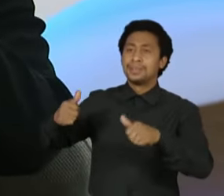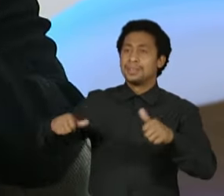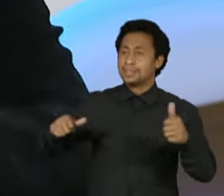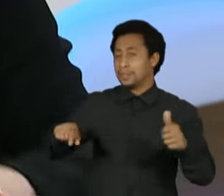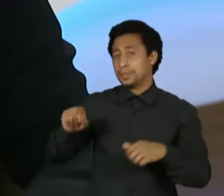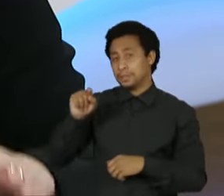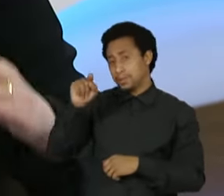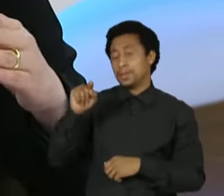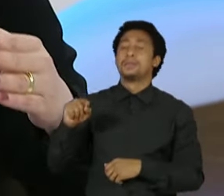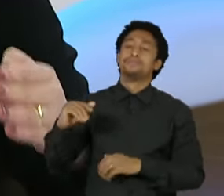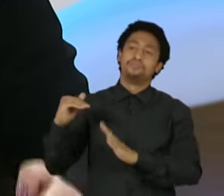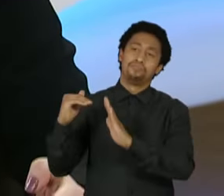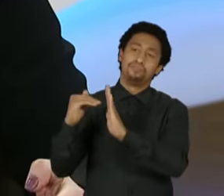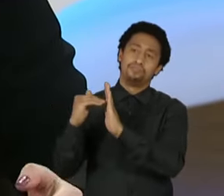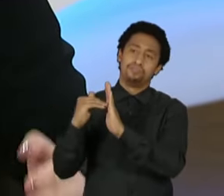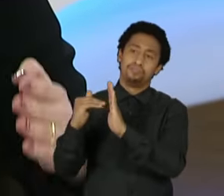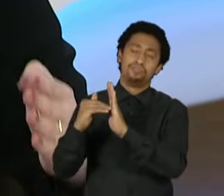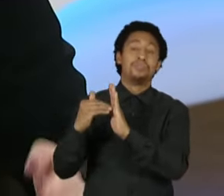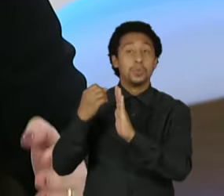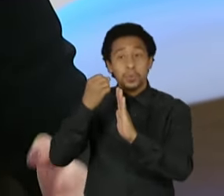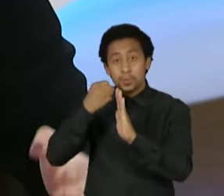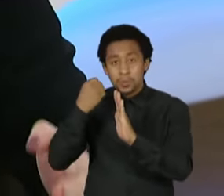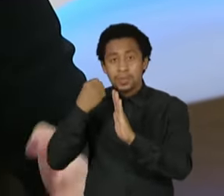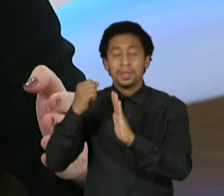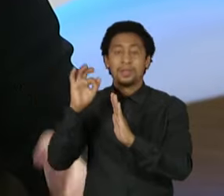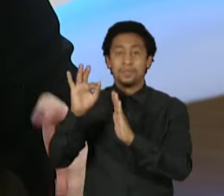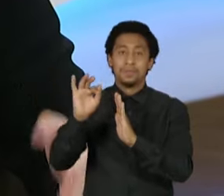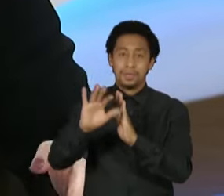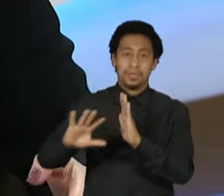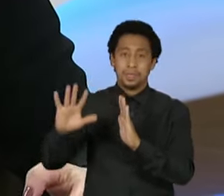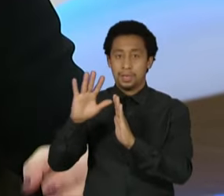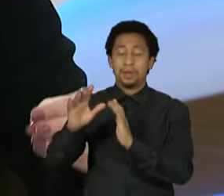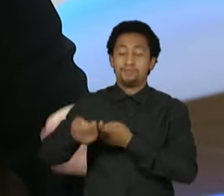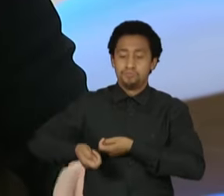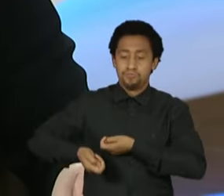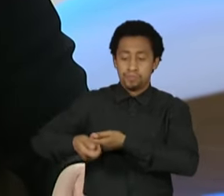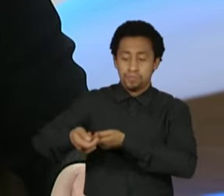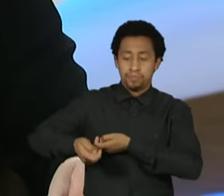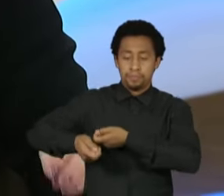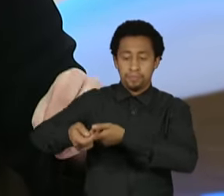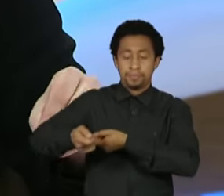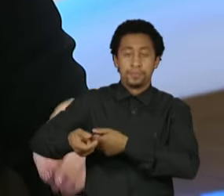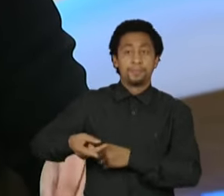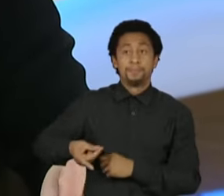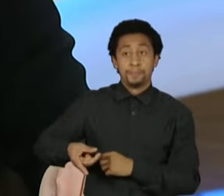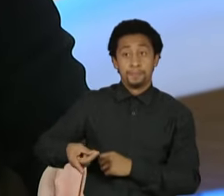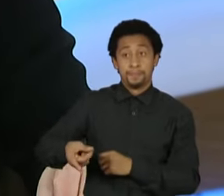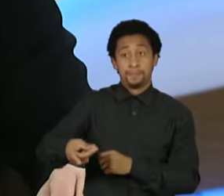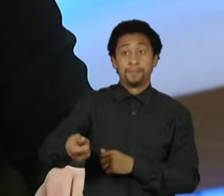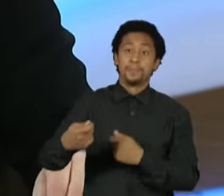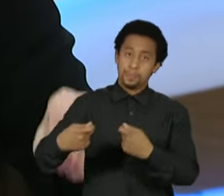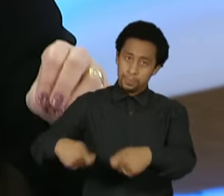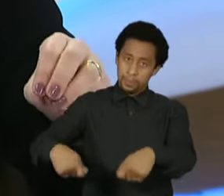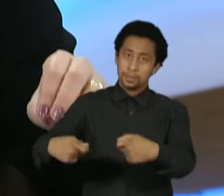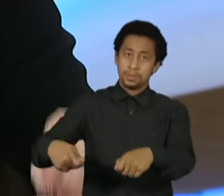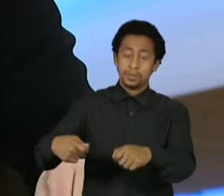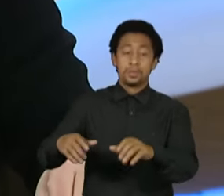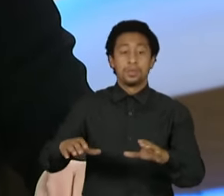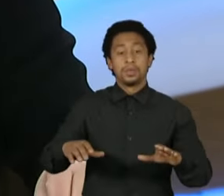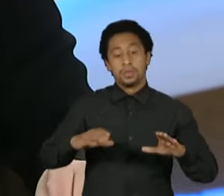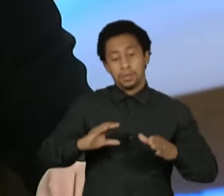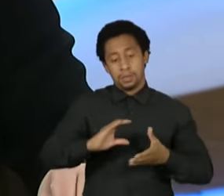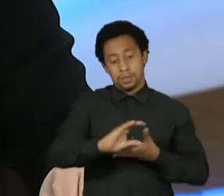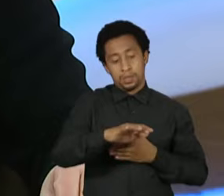Primeiro, efetivamente, confirmar. Transferência de renda permanente é prioridade ao lado da educação